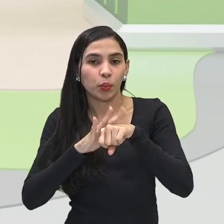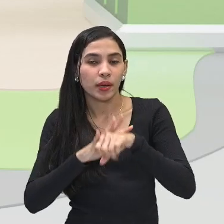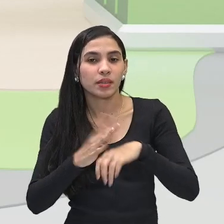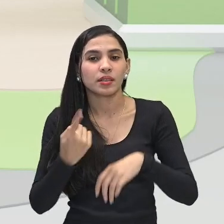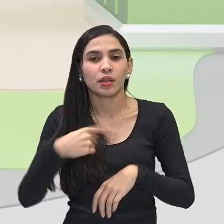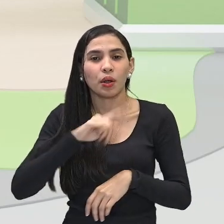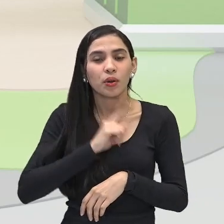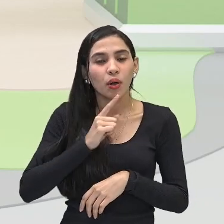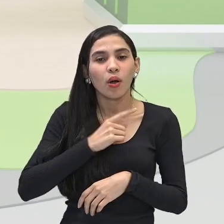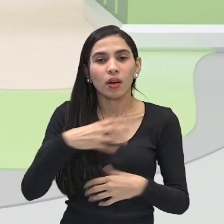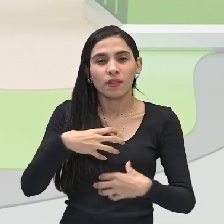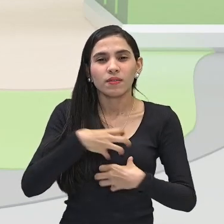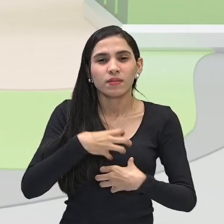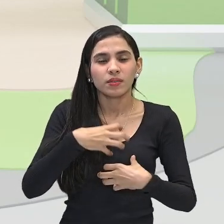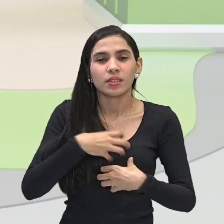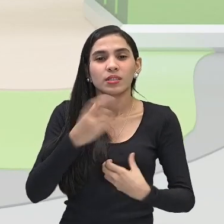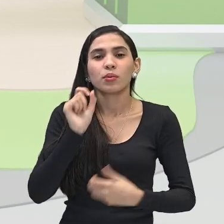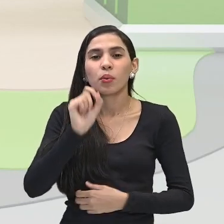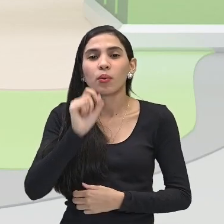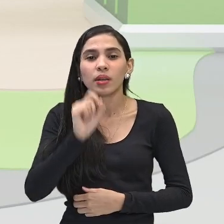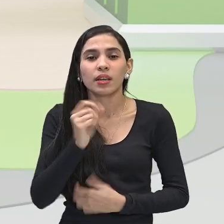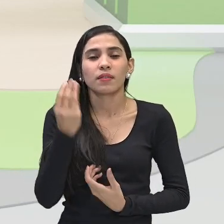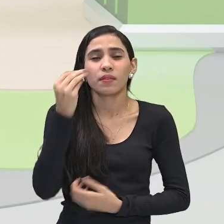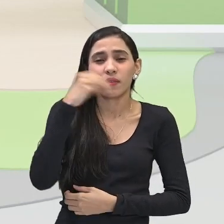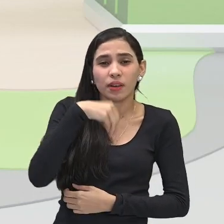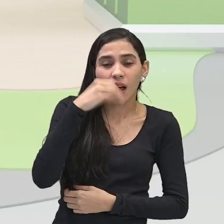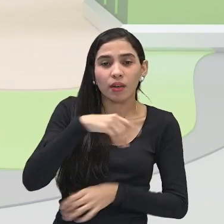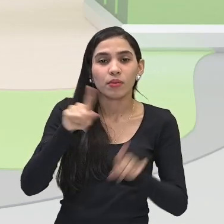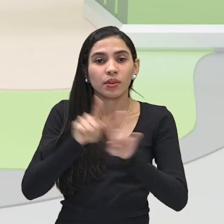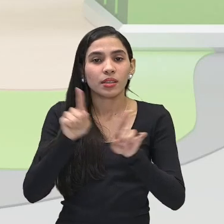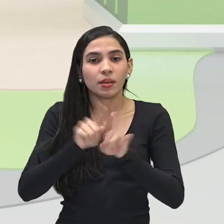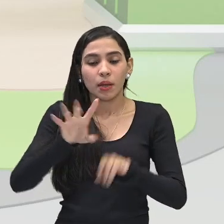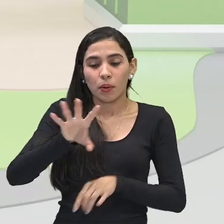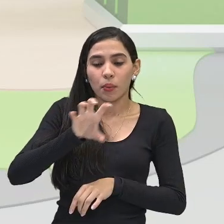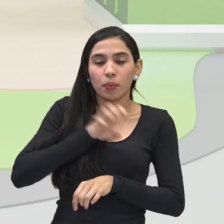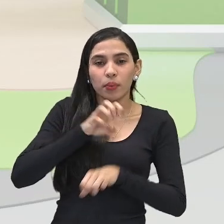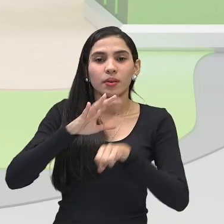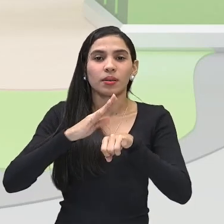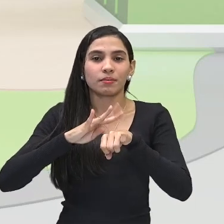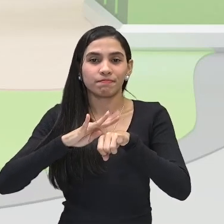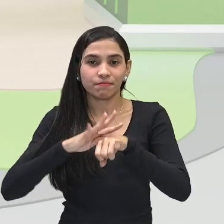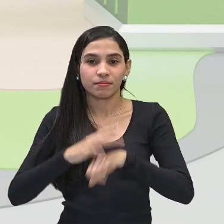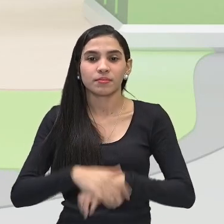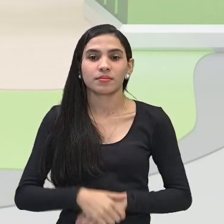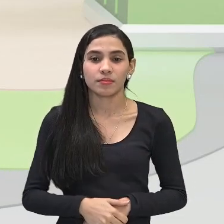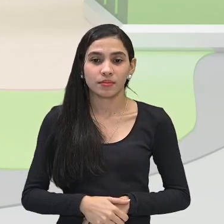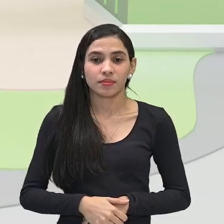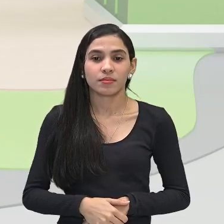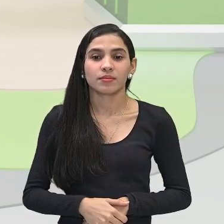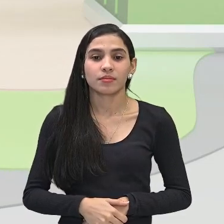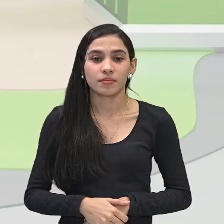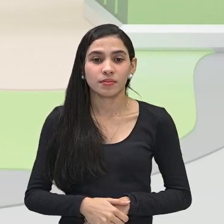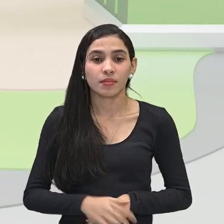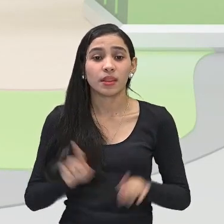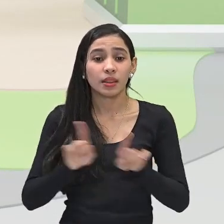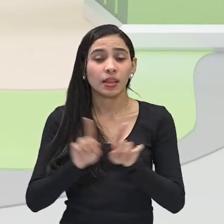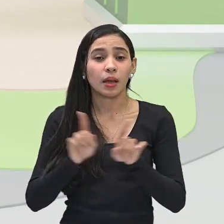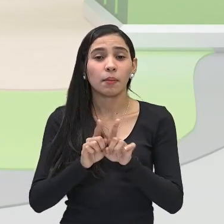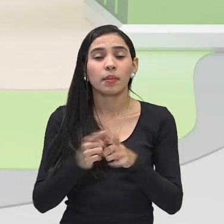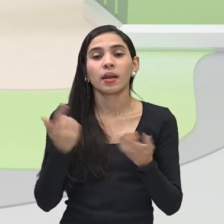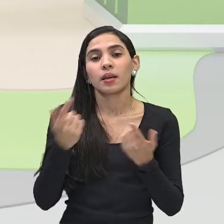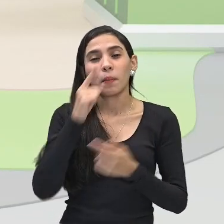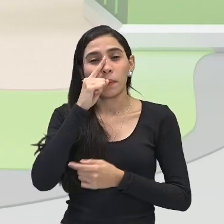ali frágeis e possivelmente com maior risco de adoecer, tá bom? Danos aos olhos também.